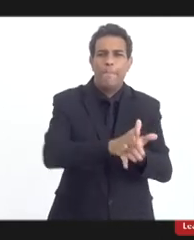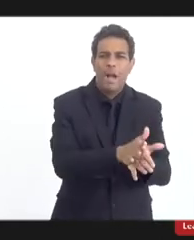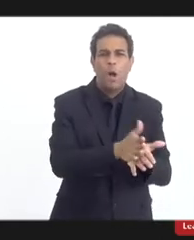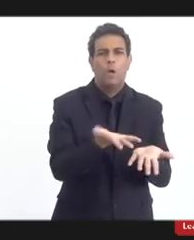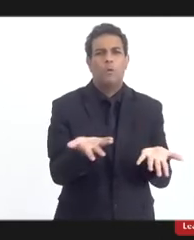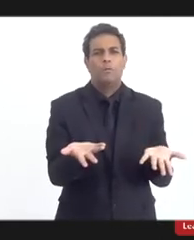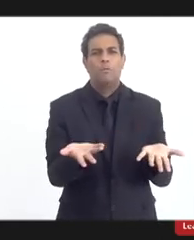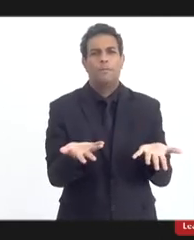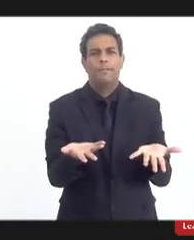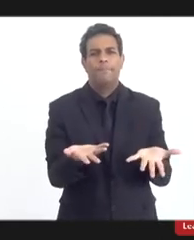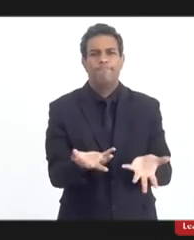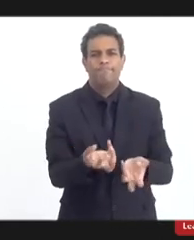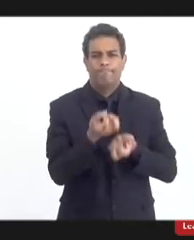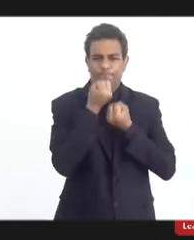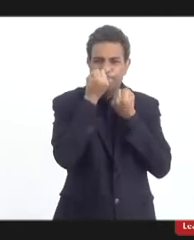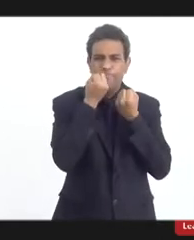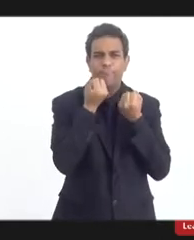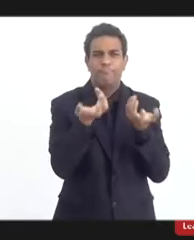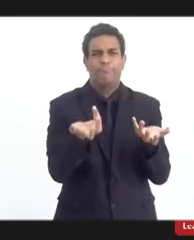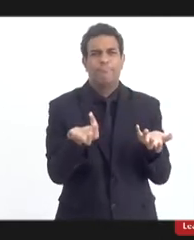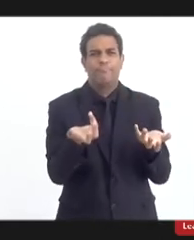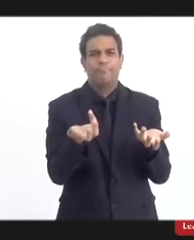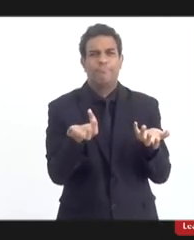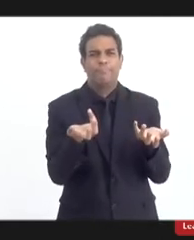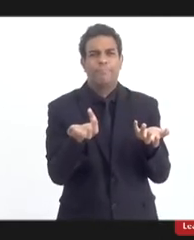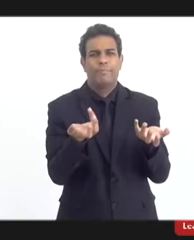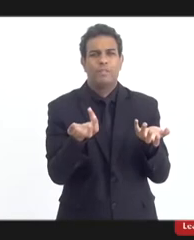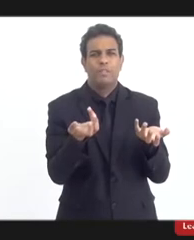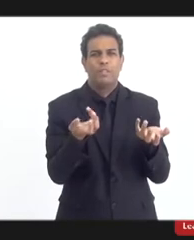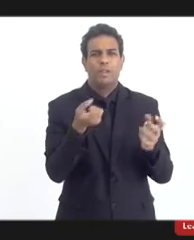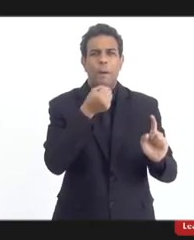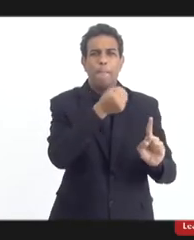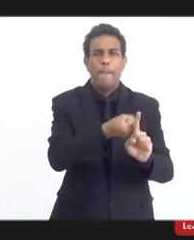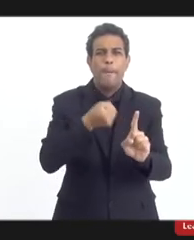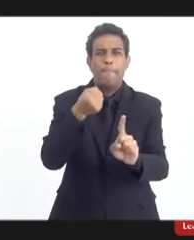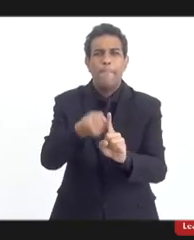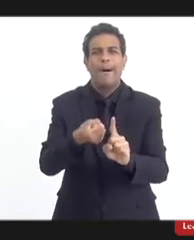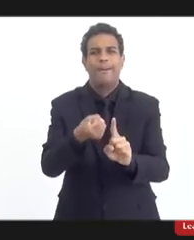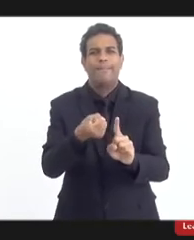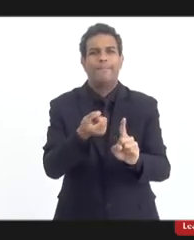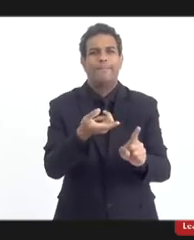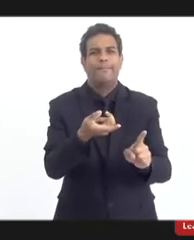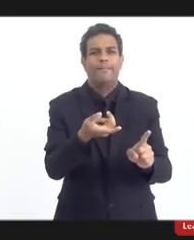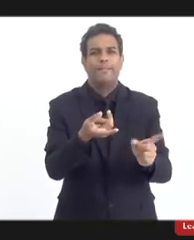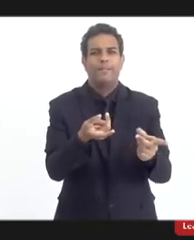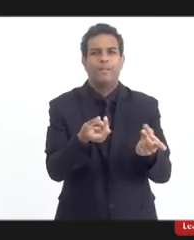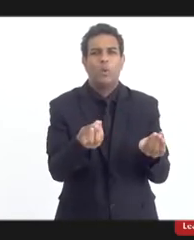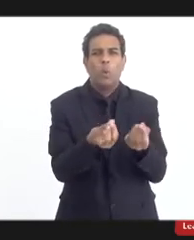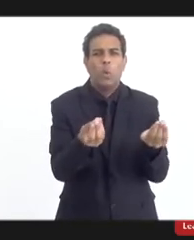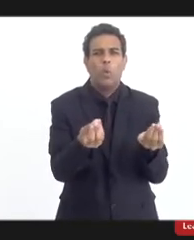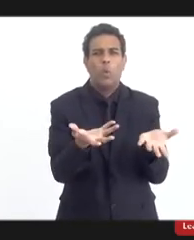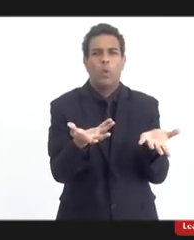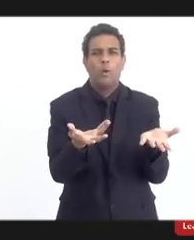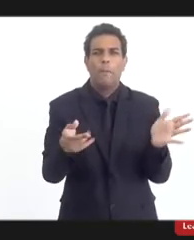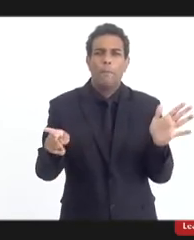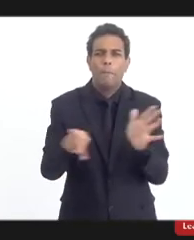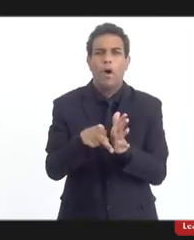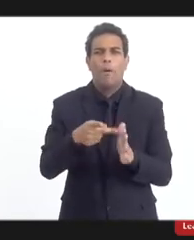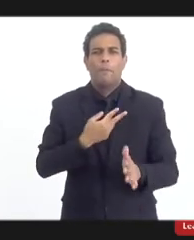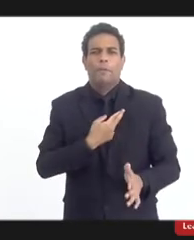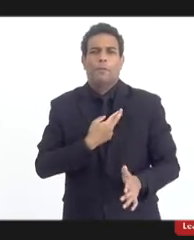constrangimento, aviltamento pela sua pertença religiosa.